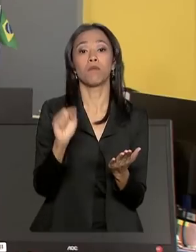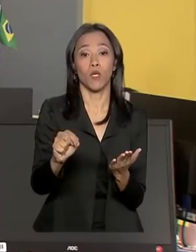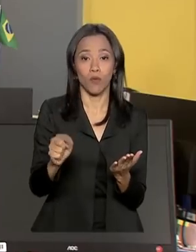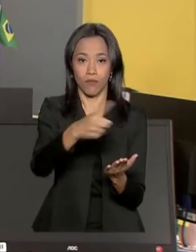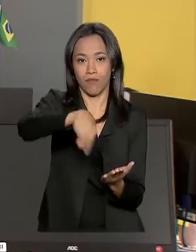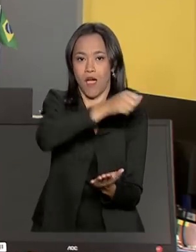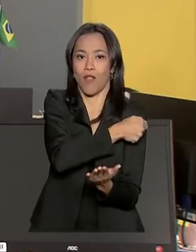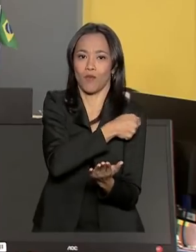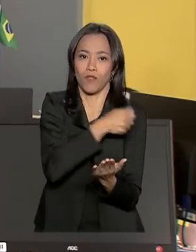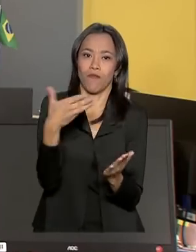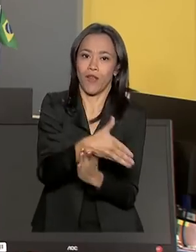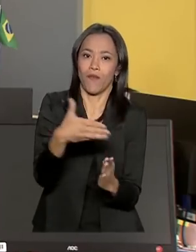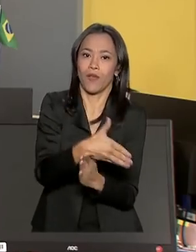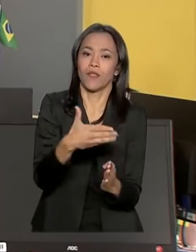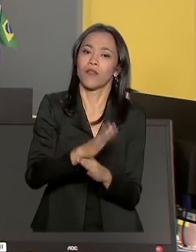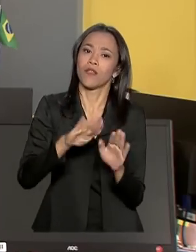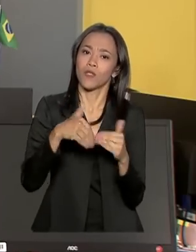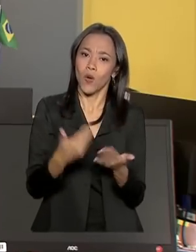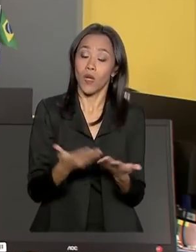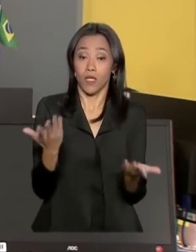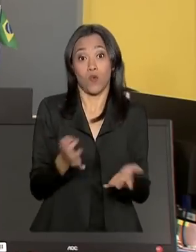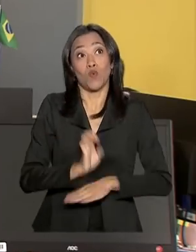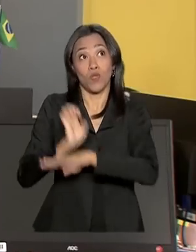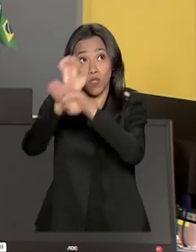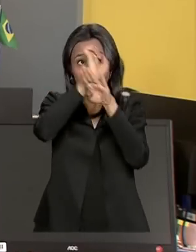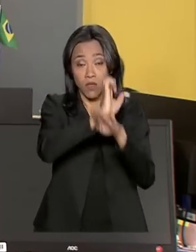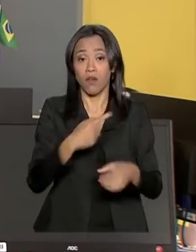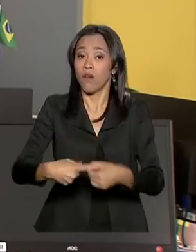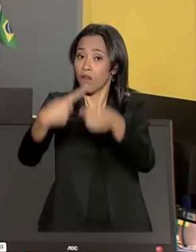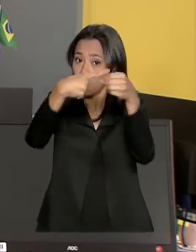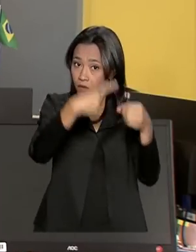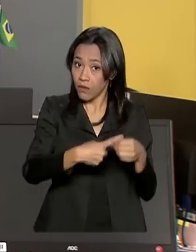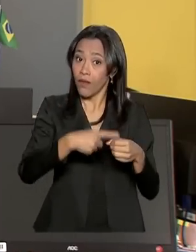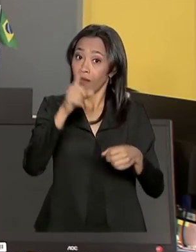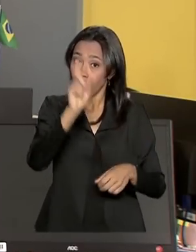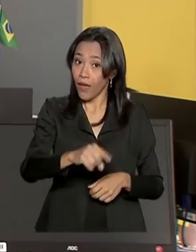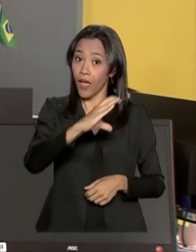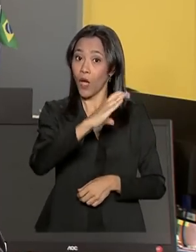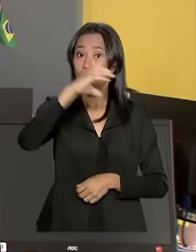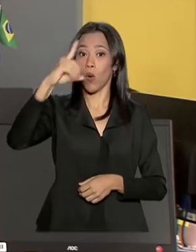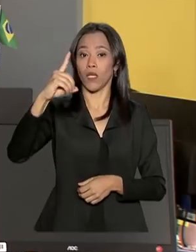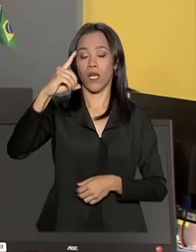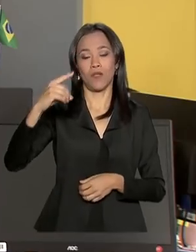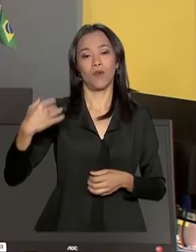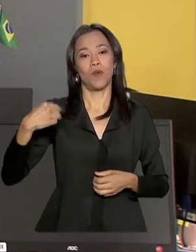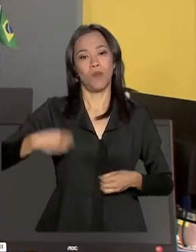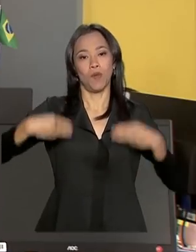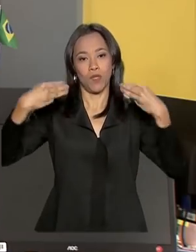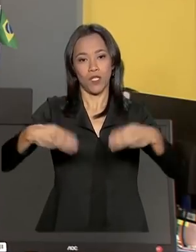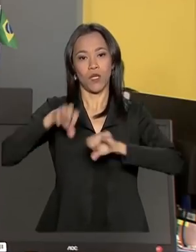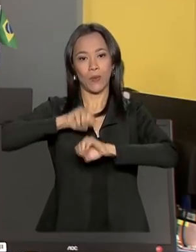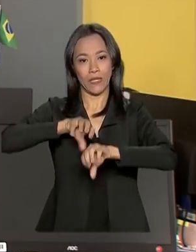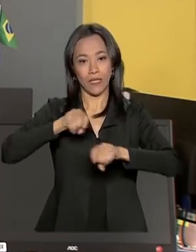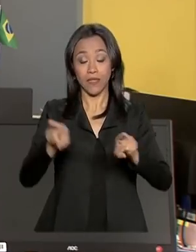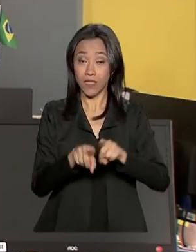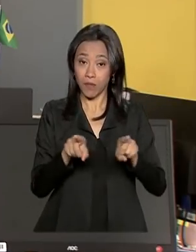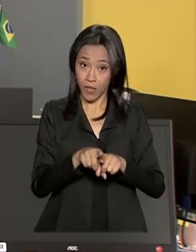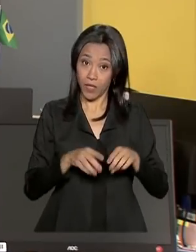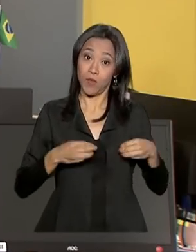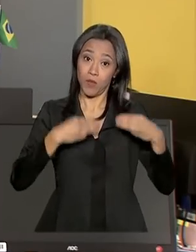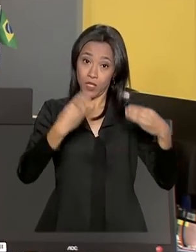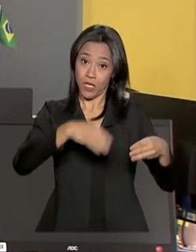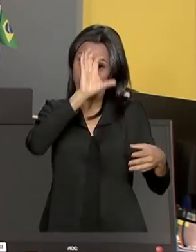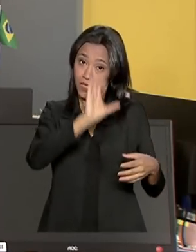Cabe às redes municipais e estaduais de educação, coordenadas pelos Ministérios da Educação e da Cidadania, fiscalizar a